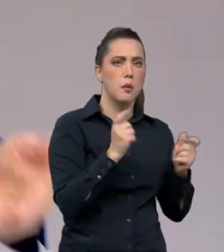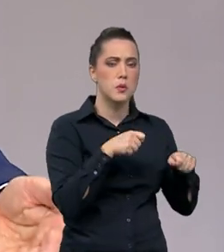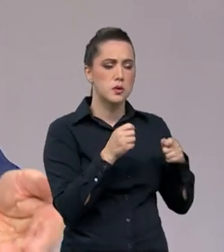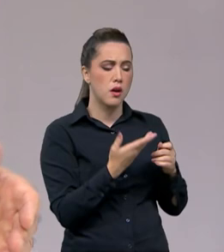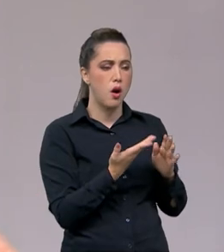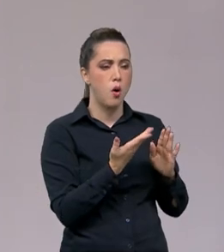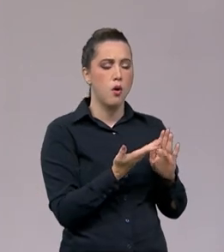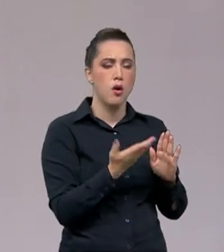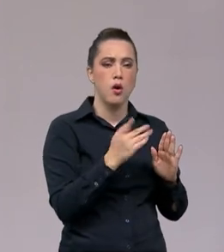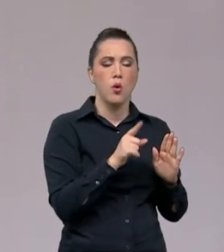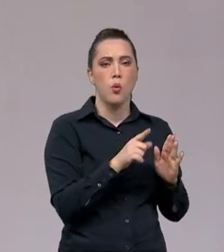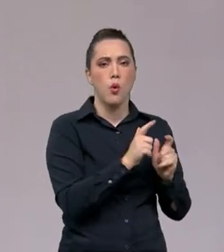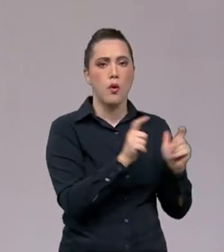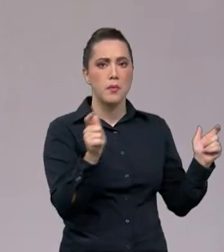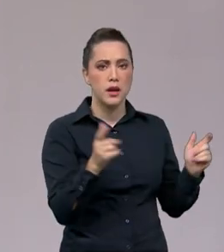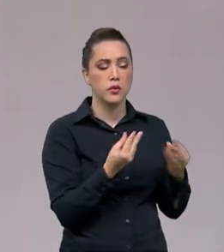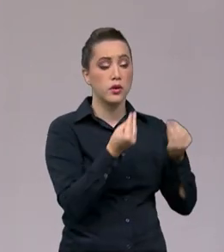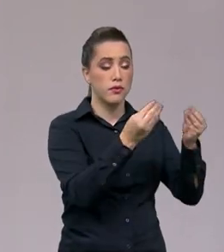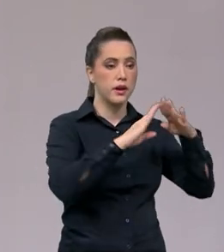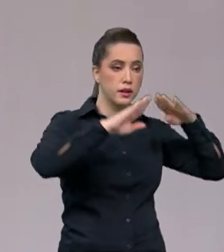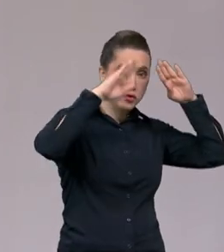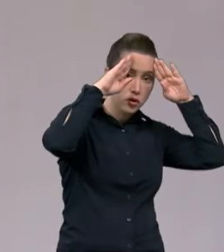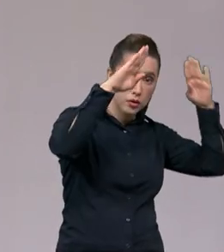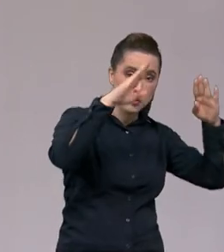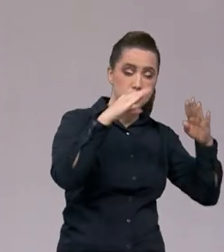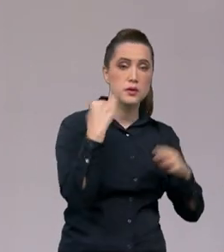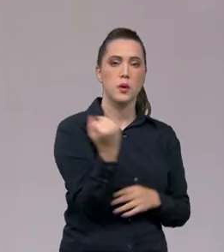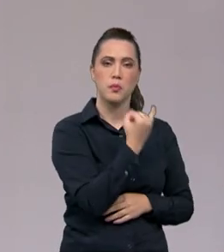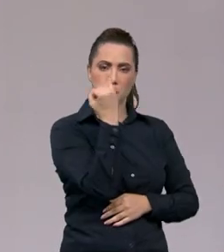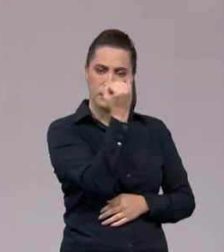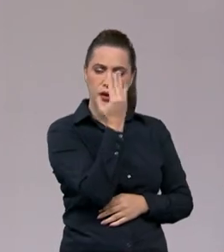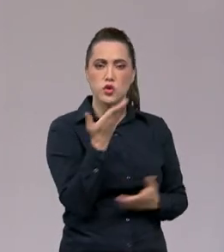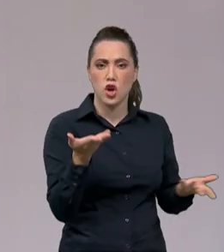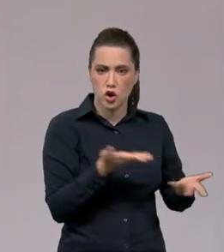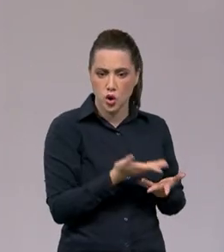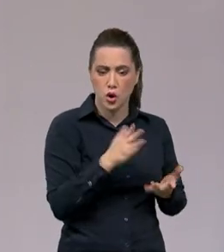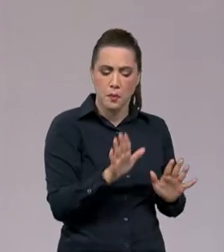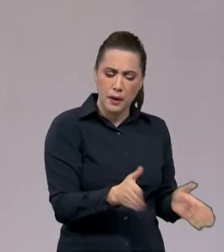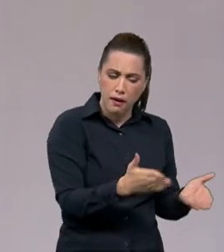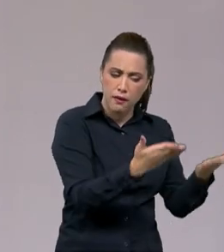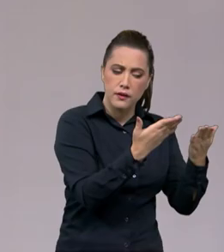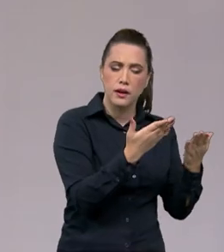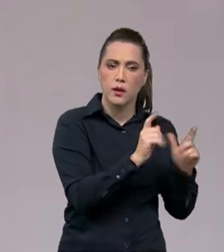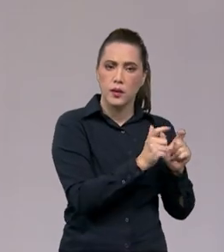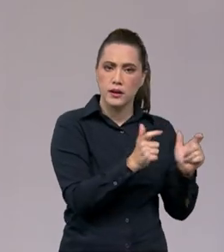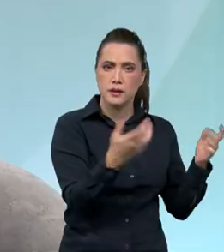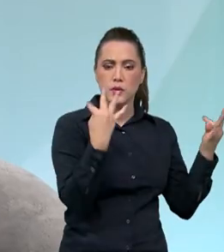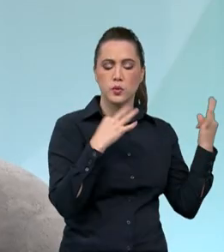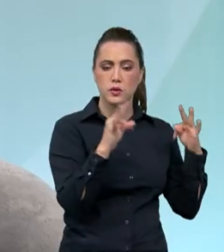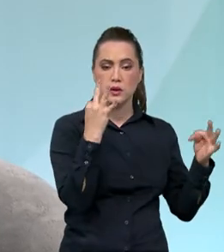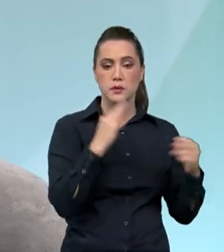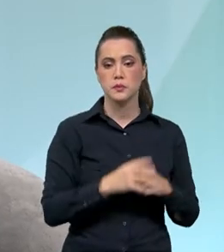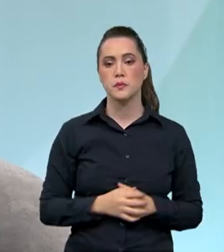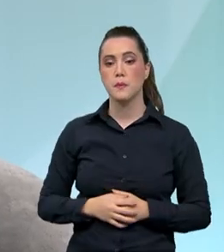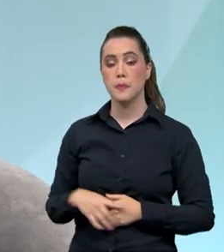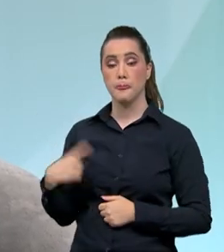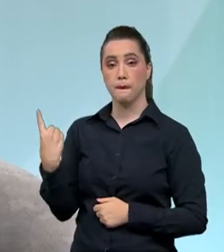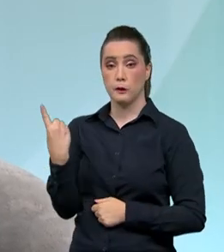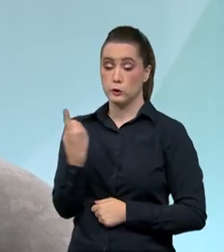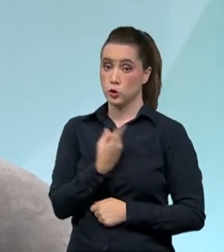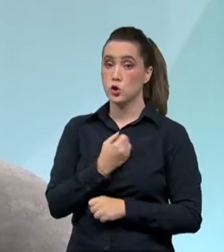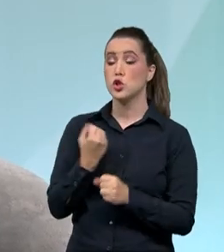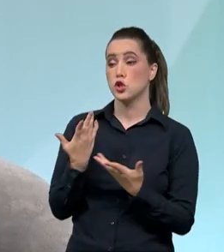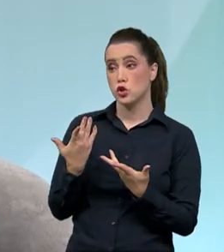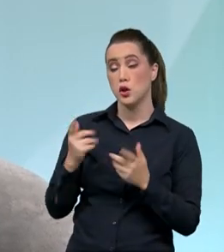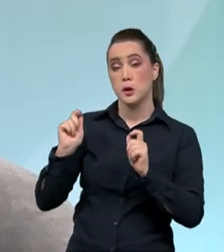aumento na concessão de aeroportos não está vindo um bom momento até para alavancar o crescimento do turismo? Nós temos uma infraestrutura